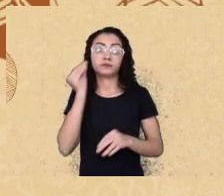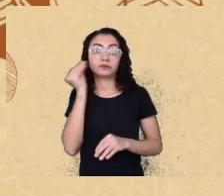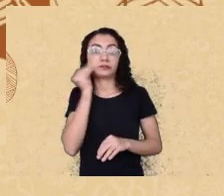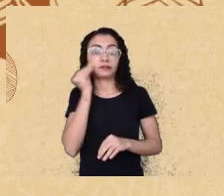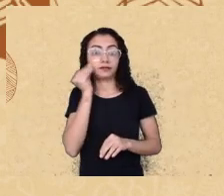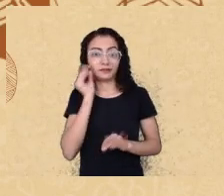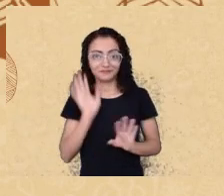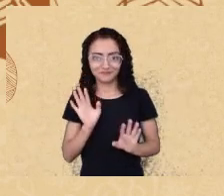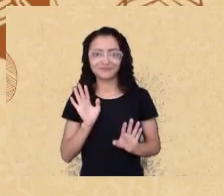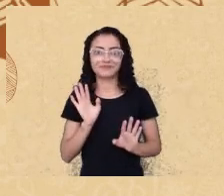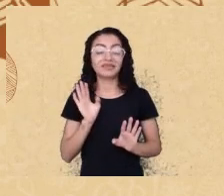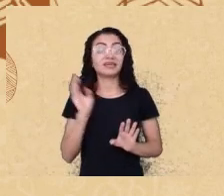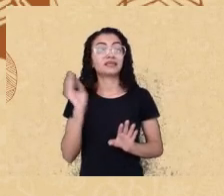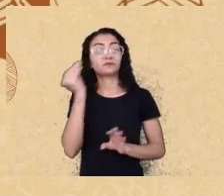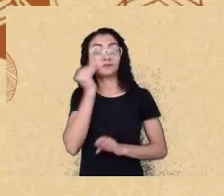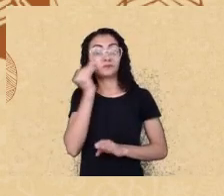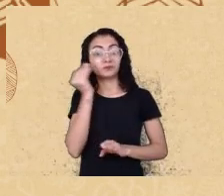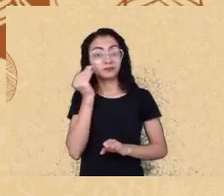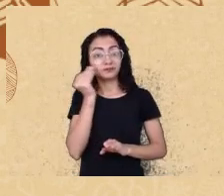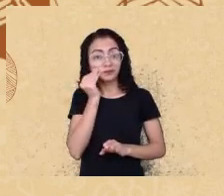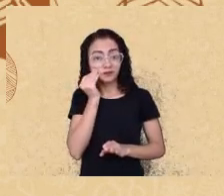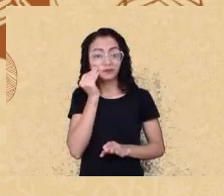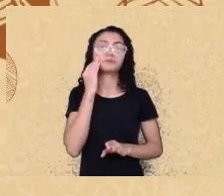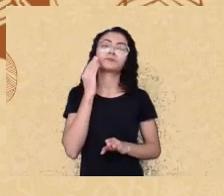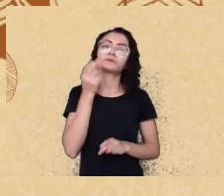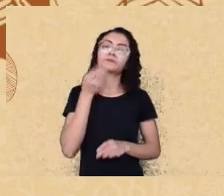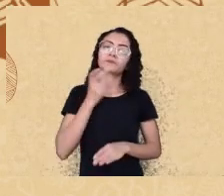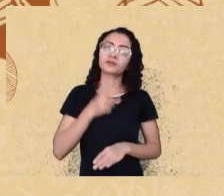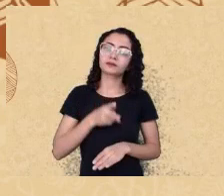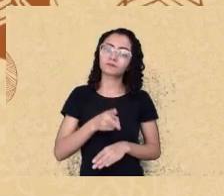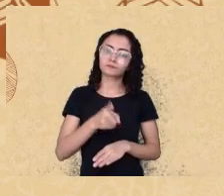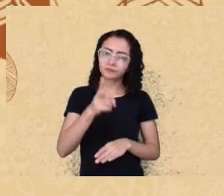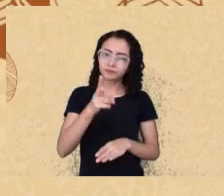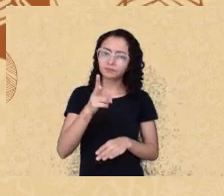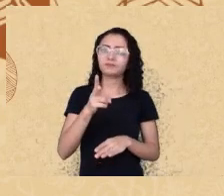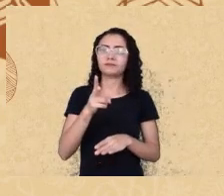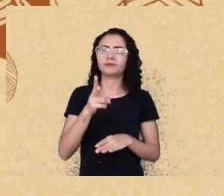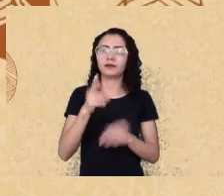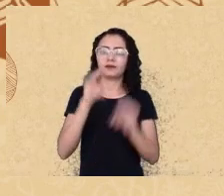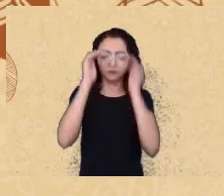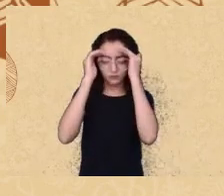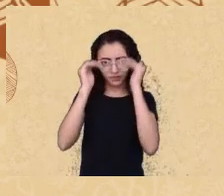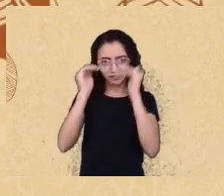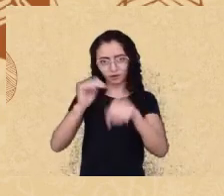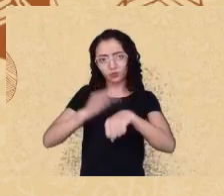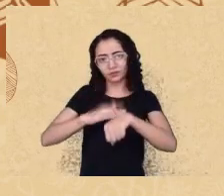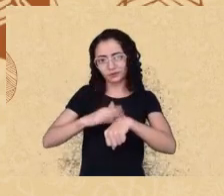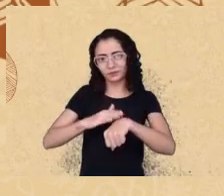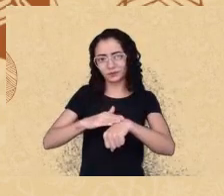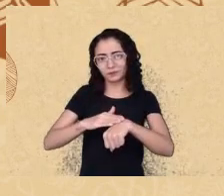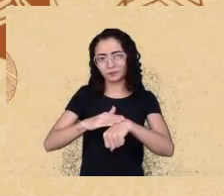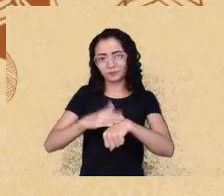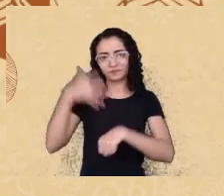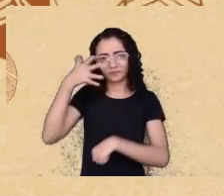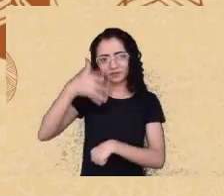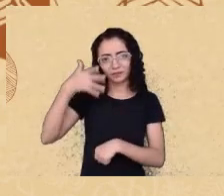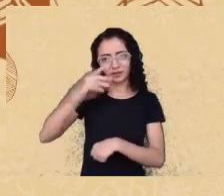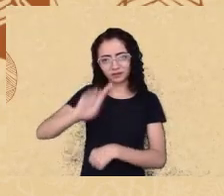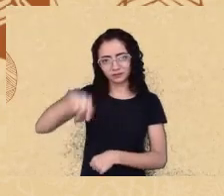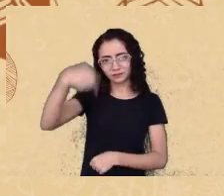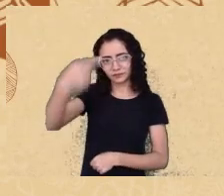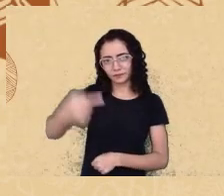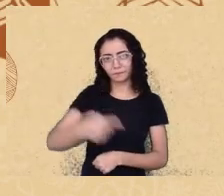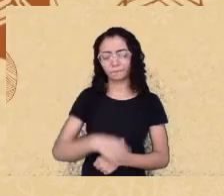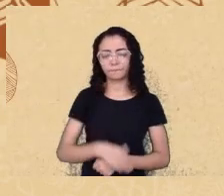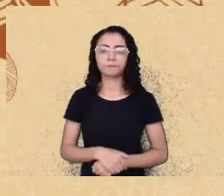máximo possível, manter sem extrapolar o tempo da outra colega. Então, é receber esse tema para discutir